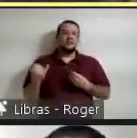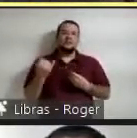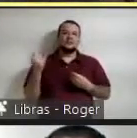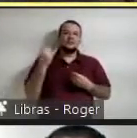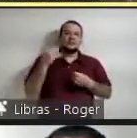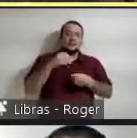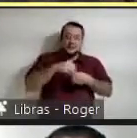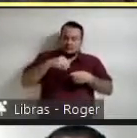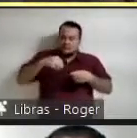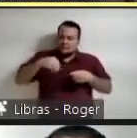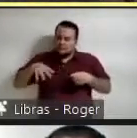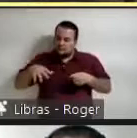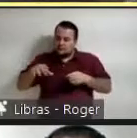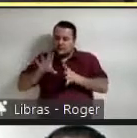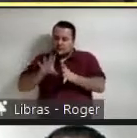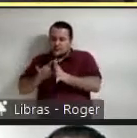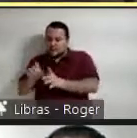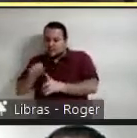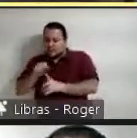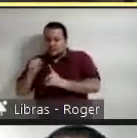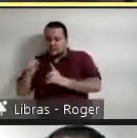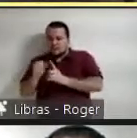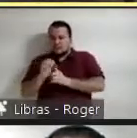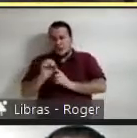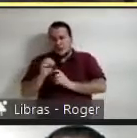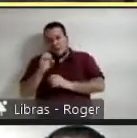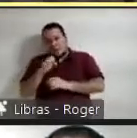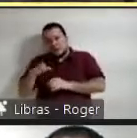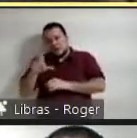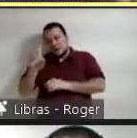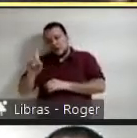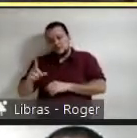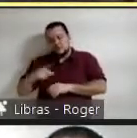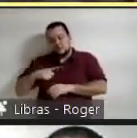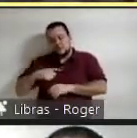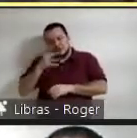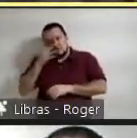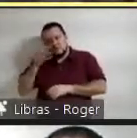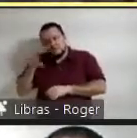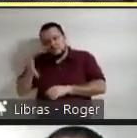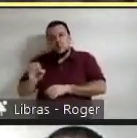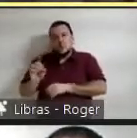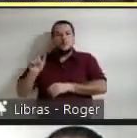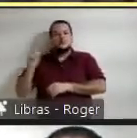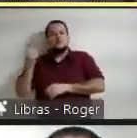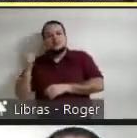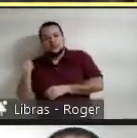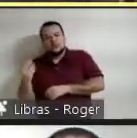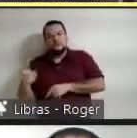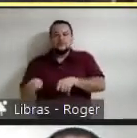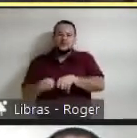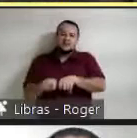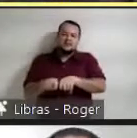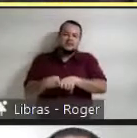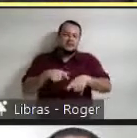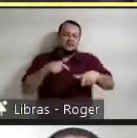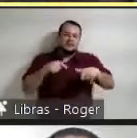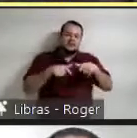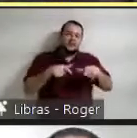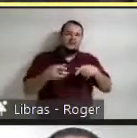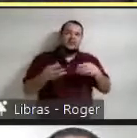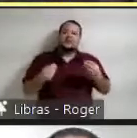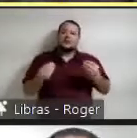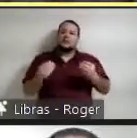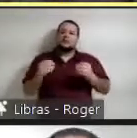âmbito do direito que as ciências sociais aplicadas que eu faço parte ou geografia que a gente trabalha muito com